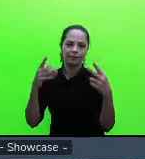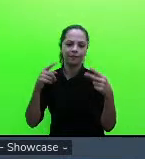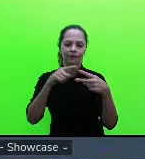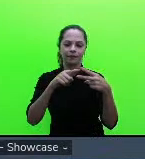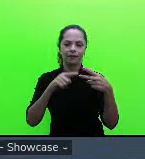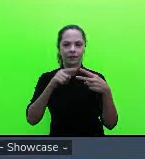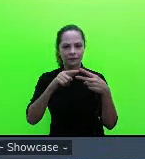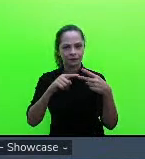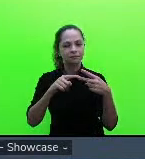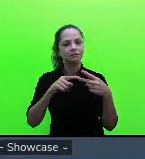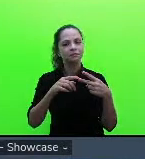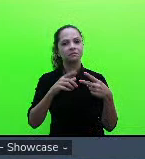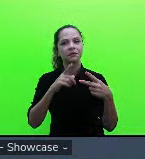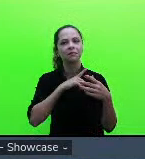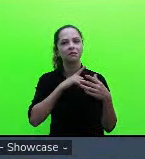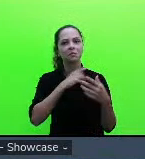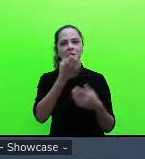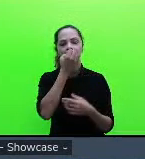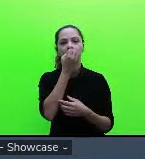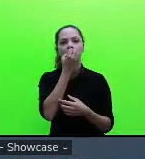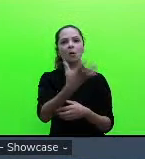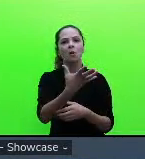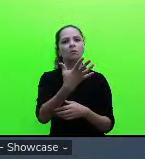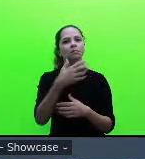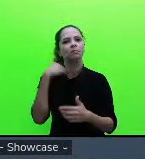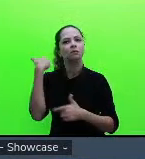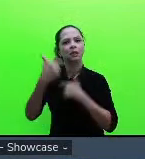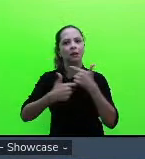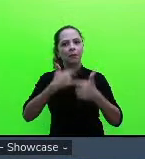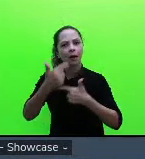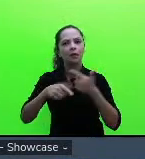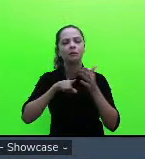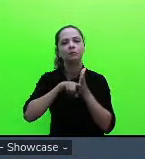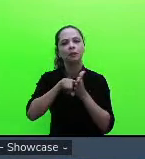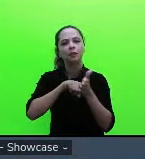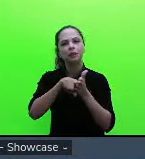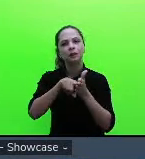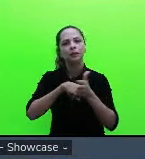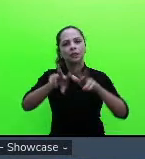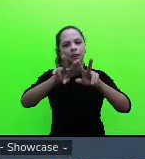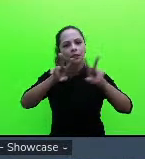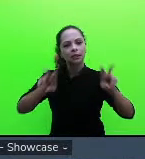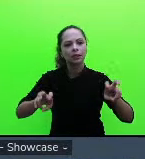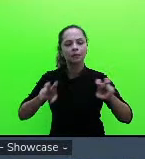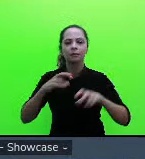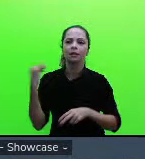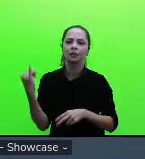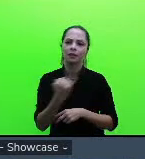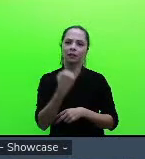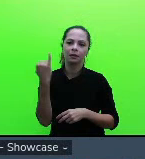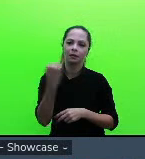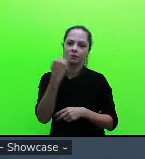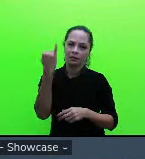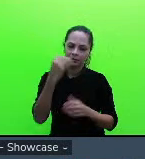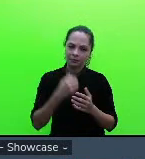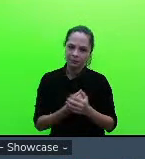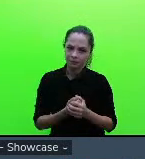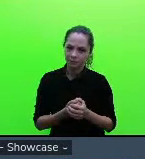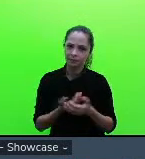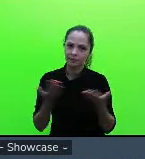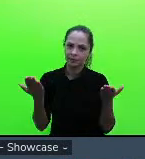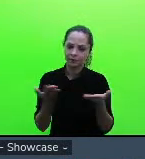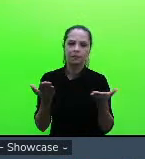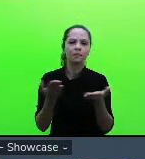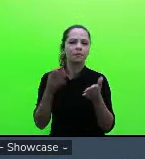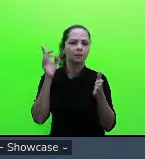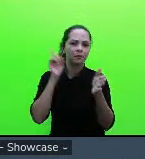com essa temática importante eu queria te perguntar você agora falou que